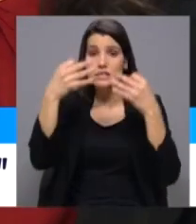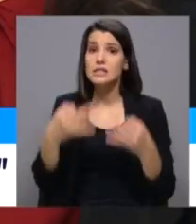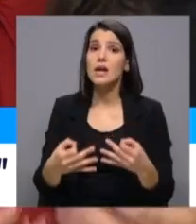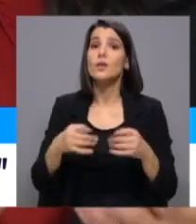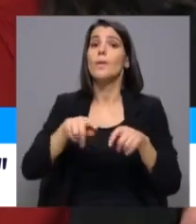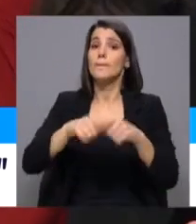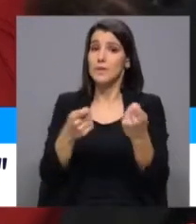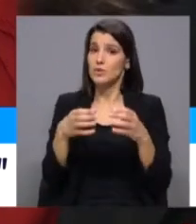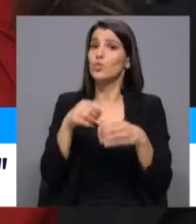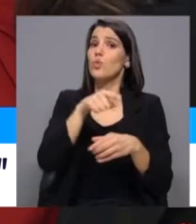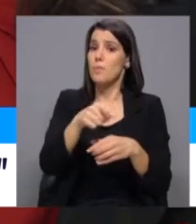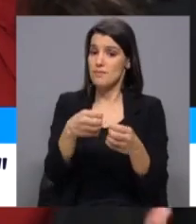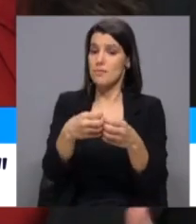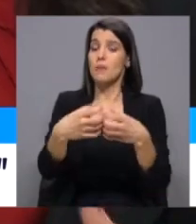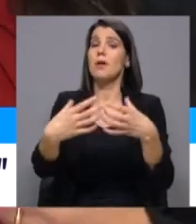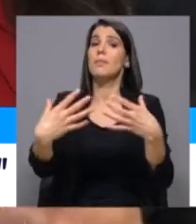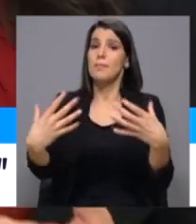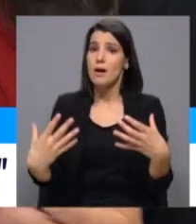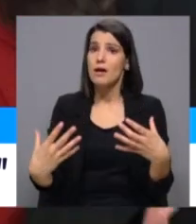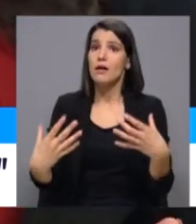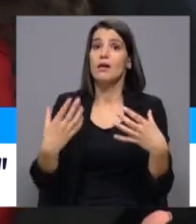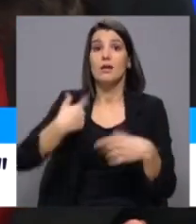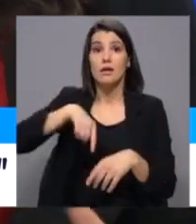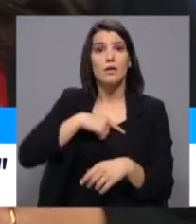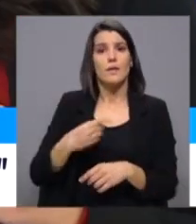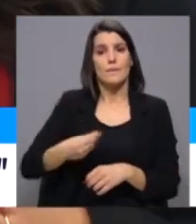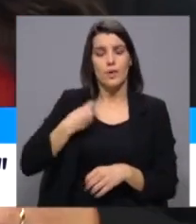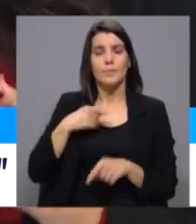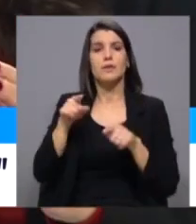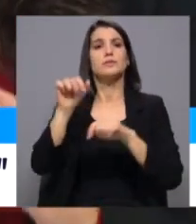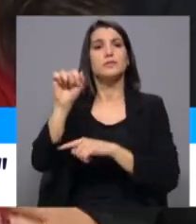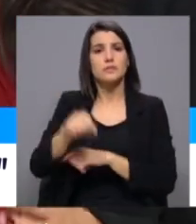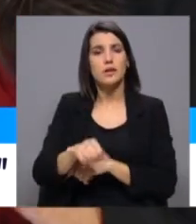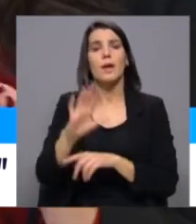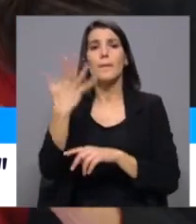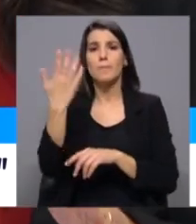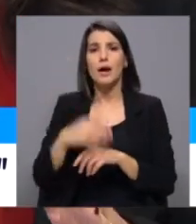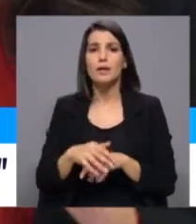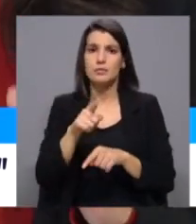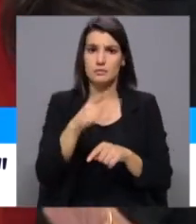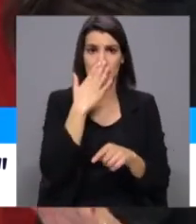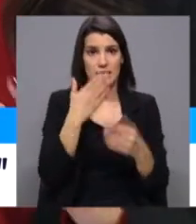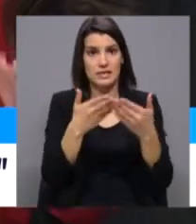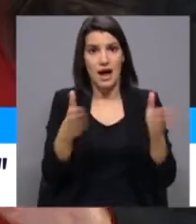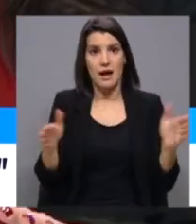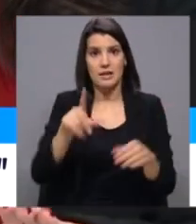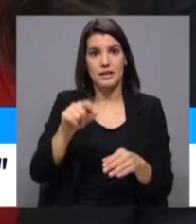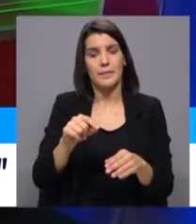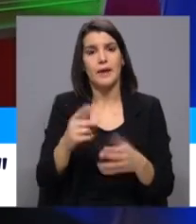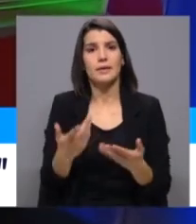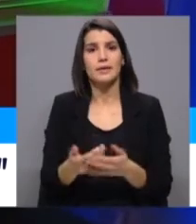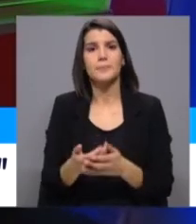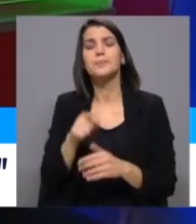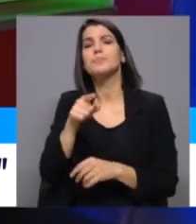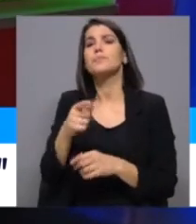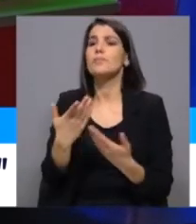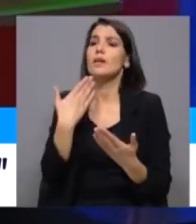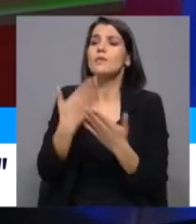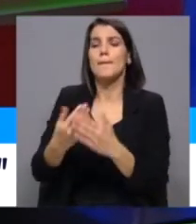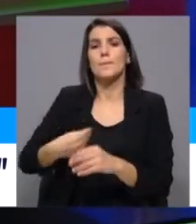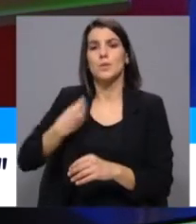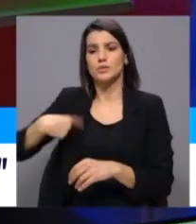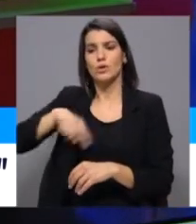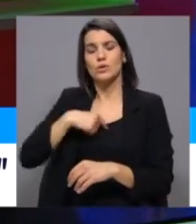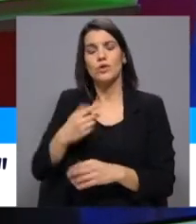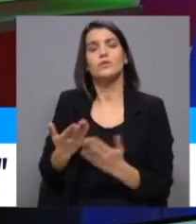forças políticas em crescimento. E, portanto, para nós essa é uma preocupação e o saberá colocar as suas preocupações em cima da